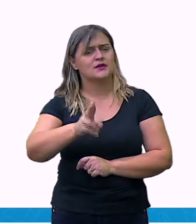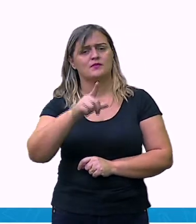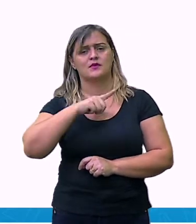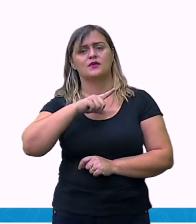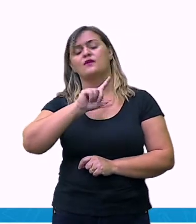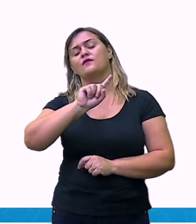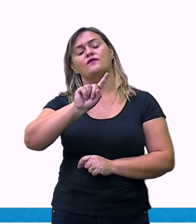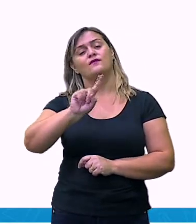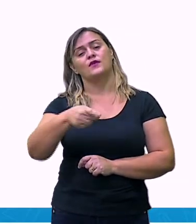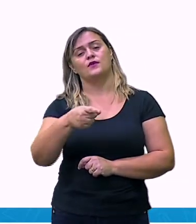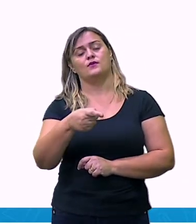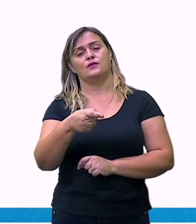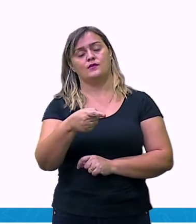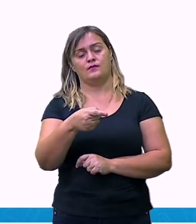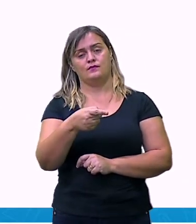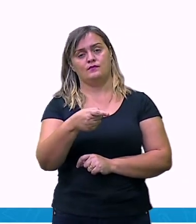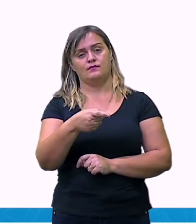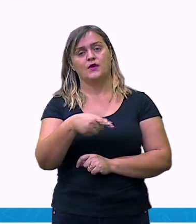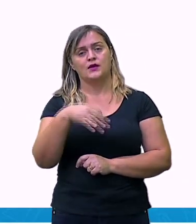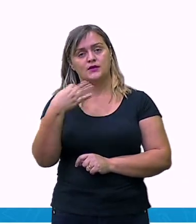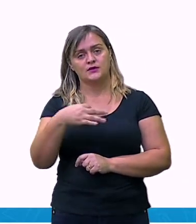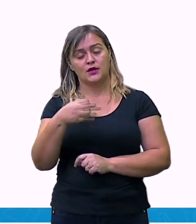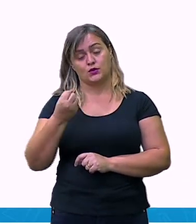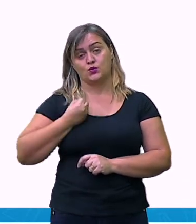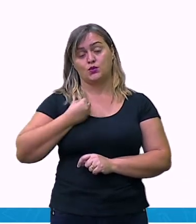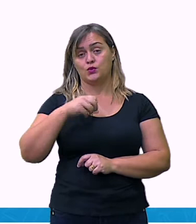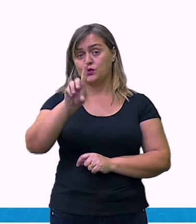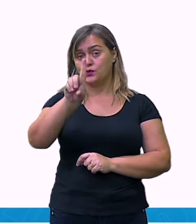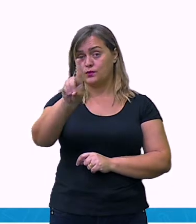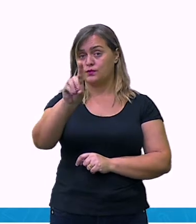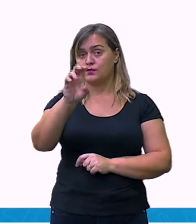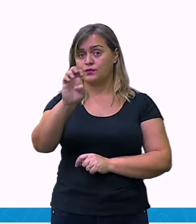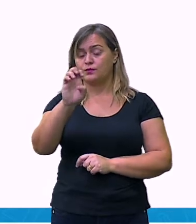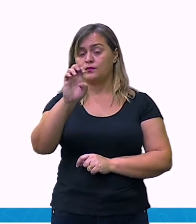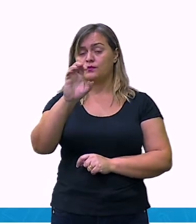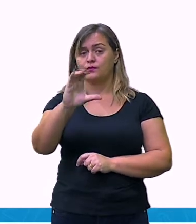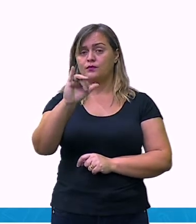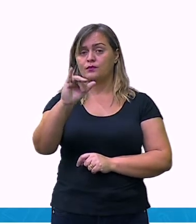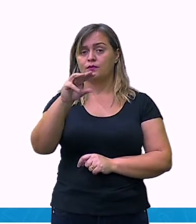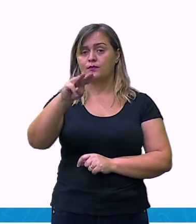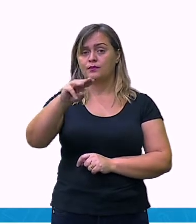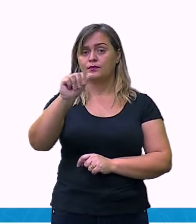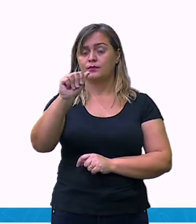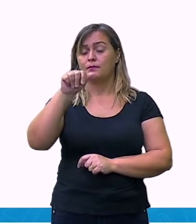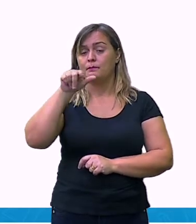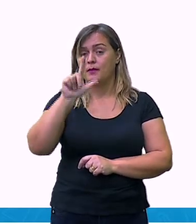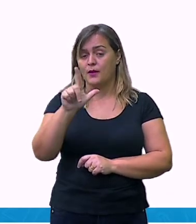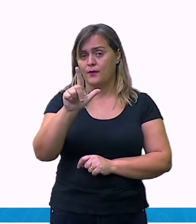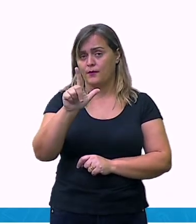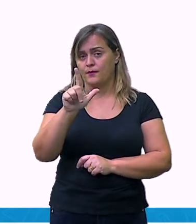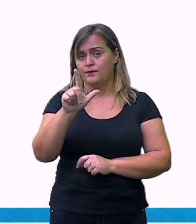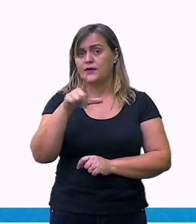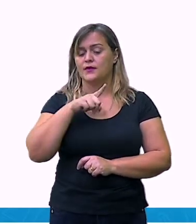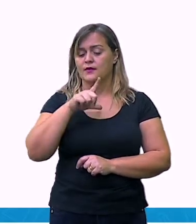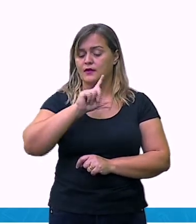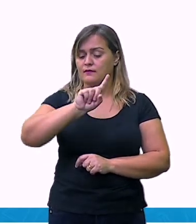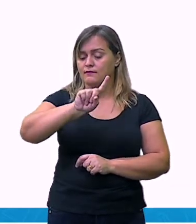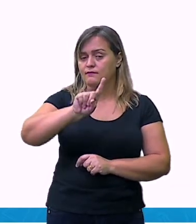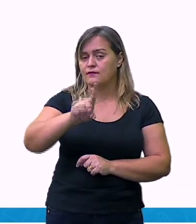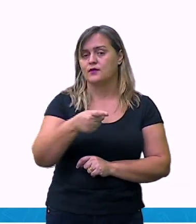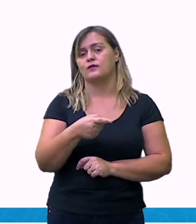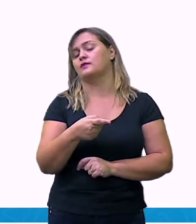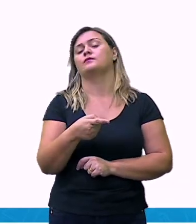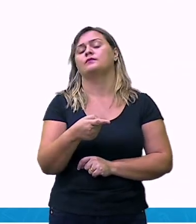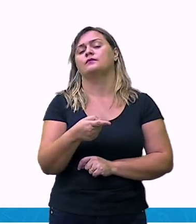A segunda coisa, eu quero que vocês observem quantos zeros, quantos algarismos zeros tem